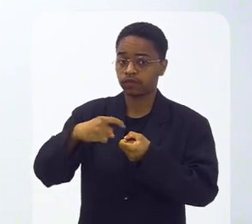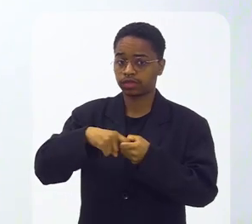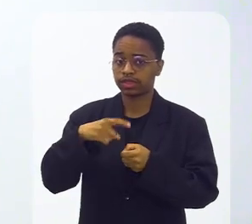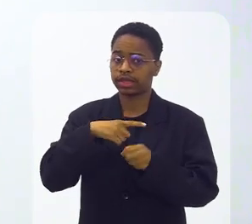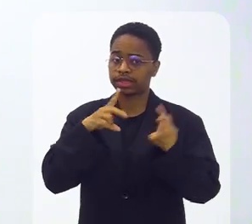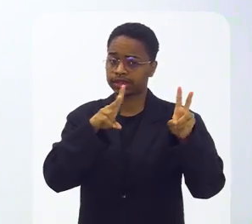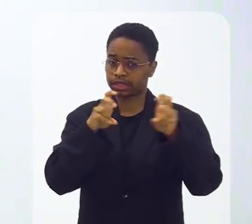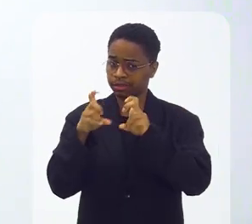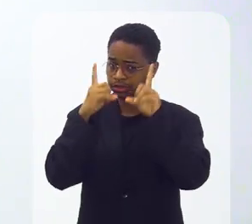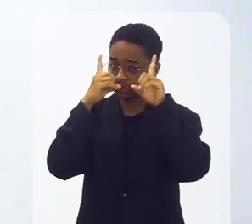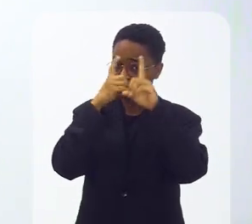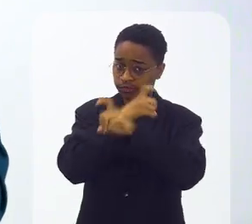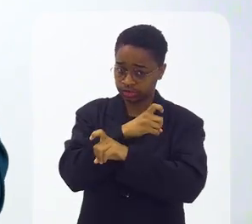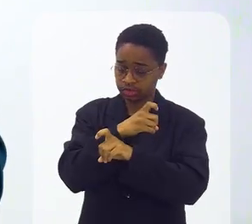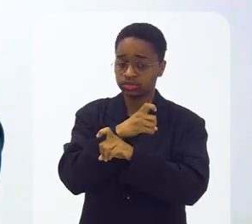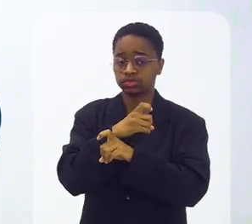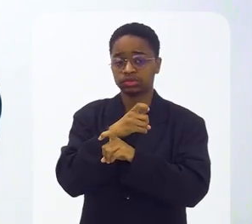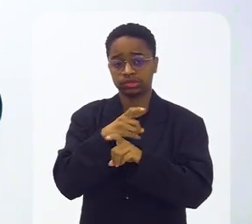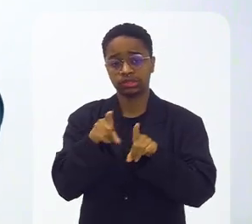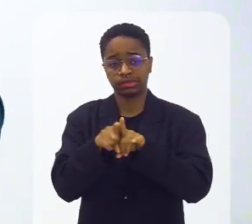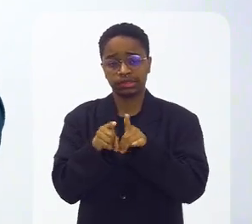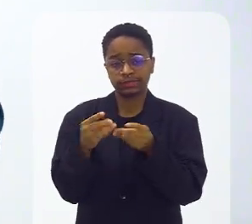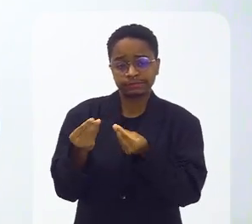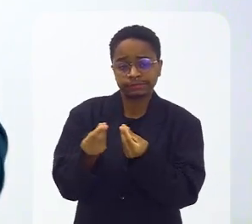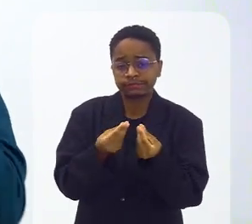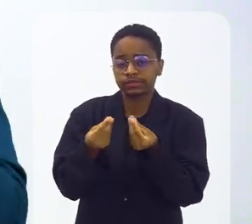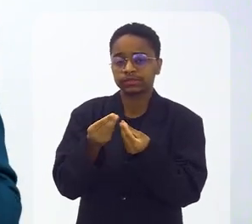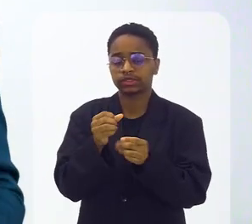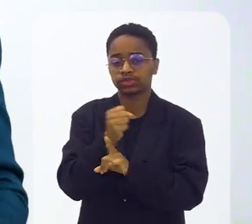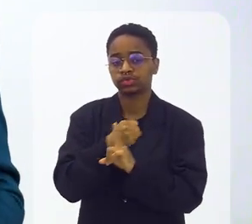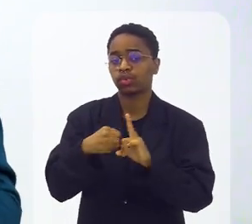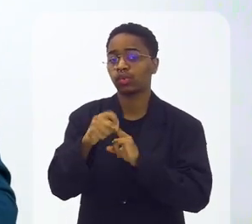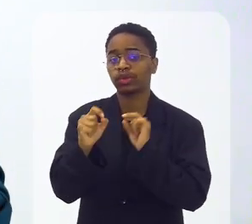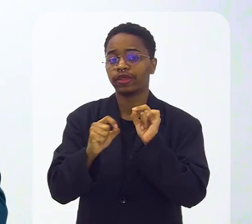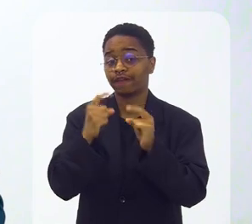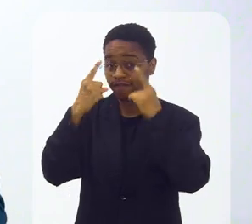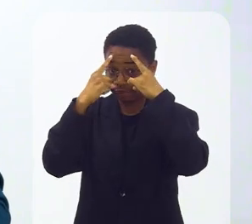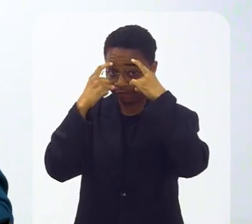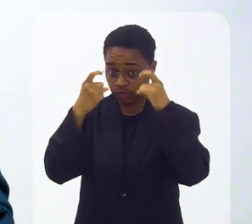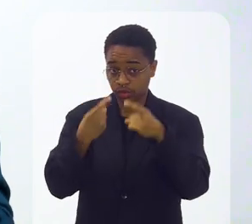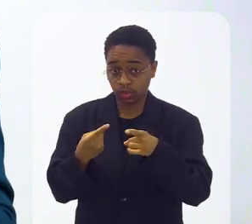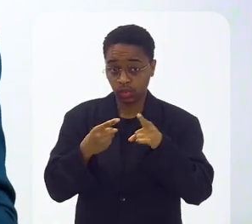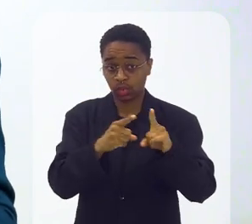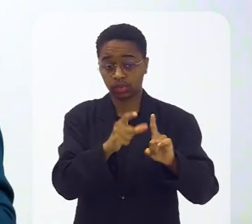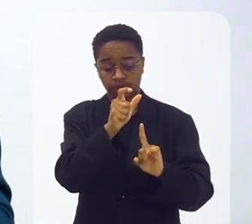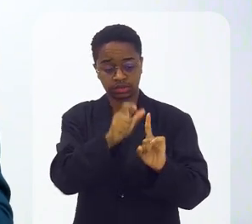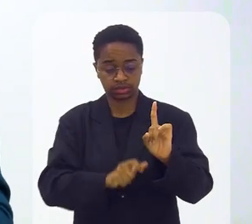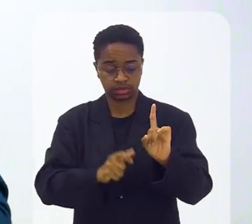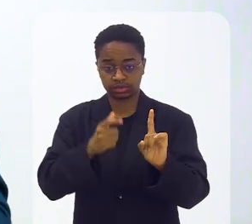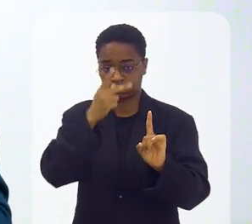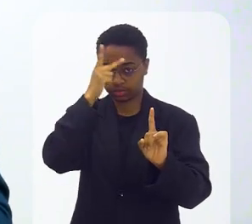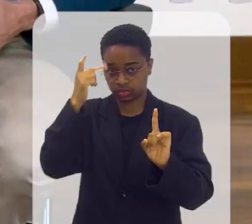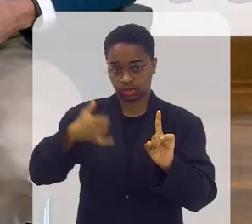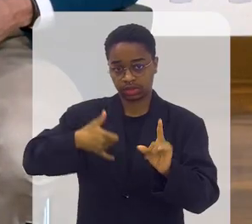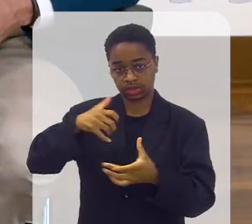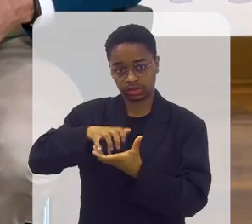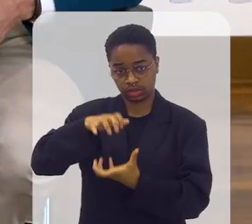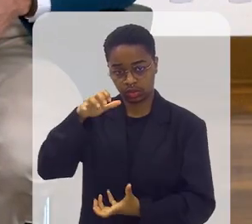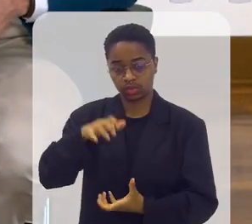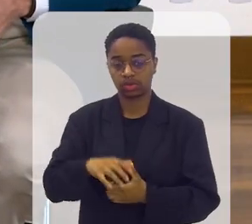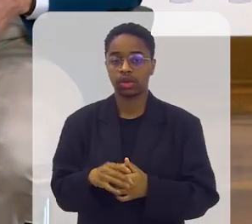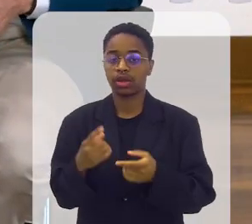aqui temas sensíveis, difíceis e delicados na nossa sociedade, que é a violência perpetrada contra a pessoa idosa.